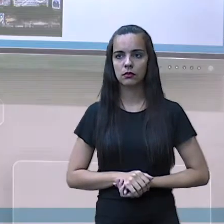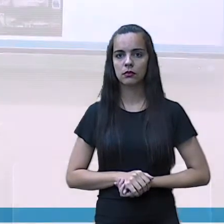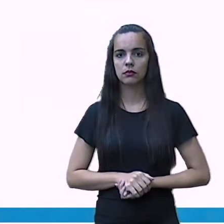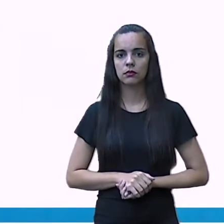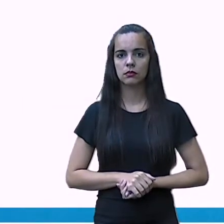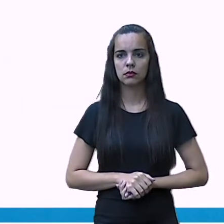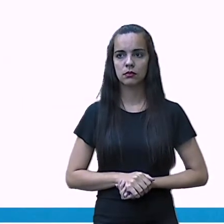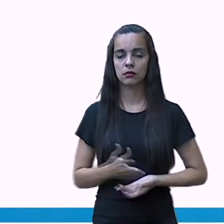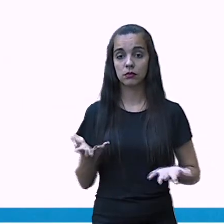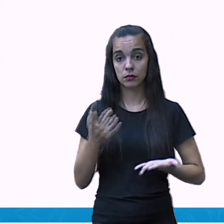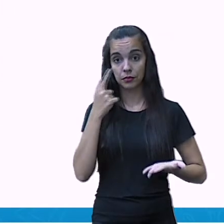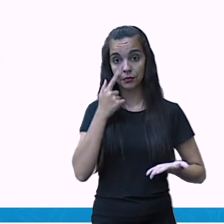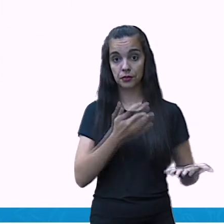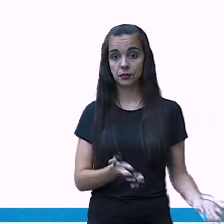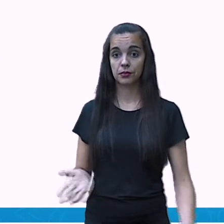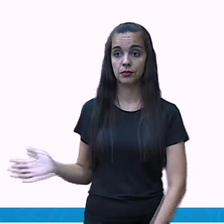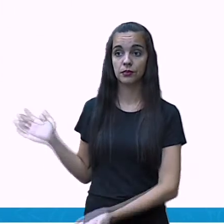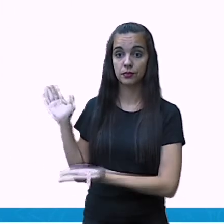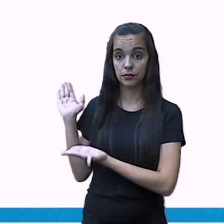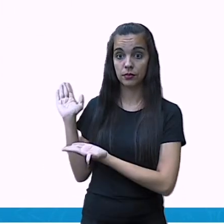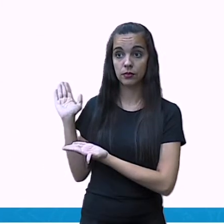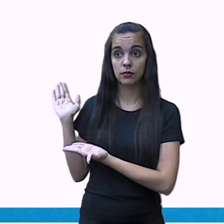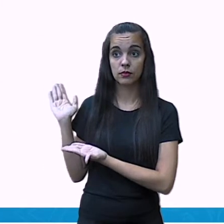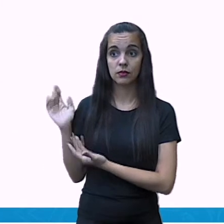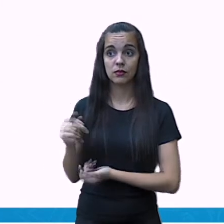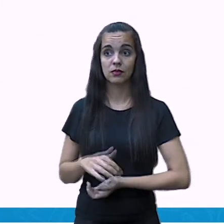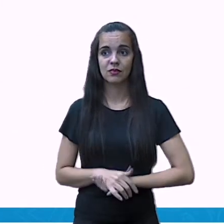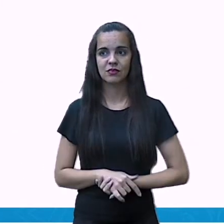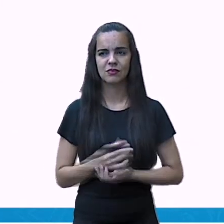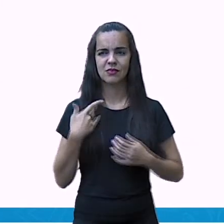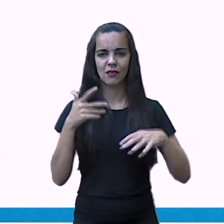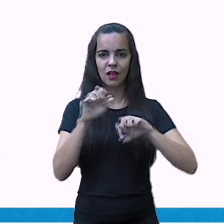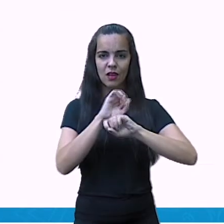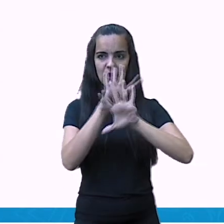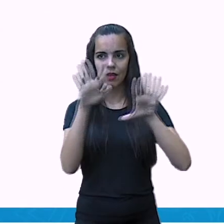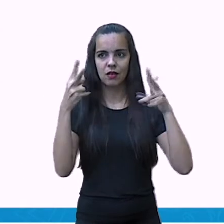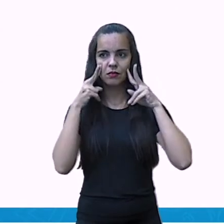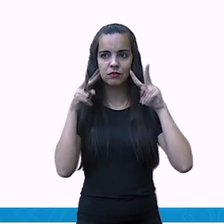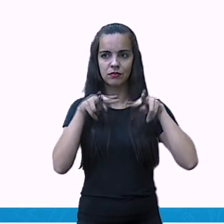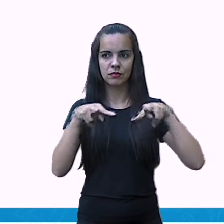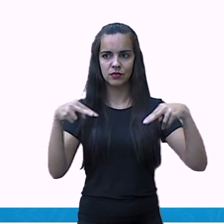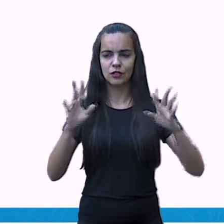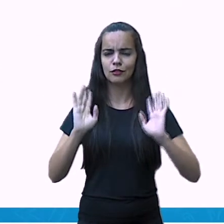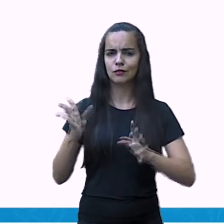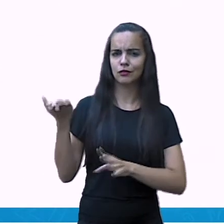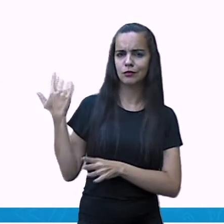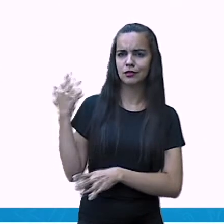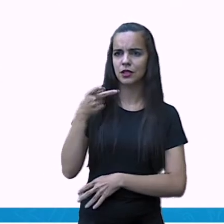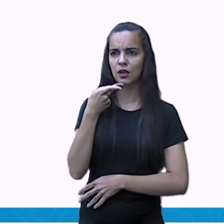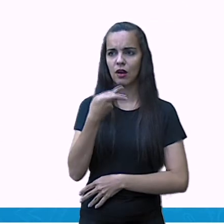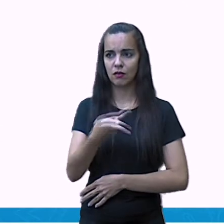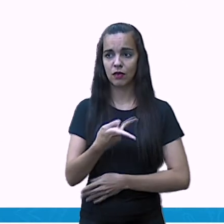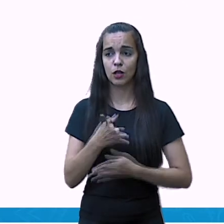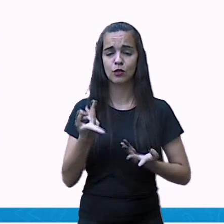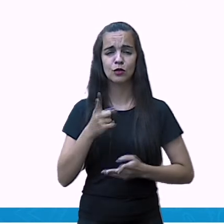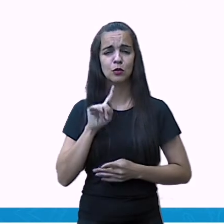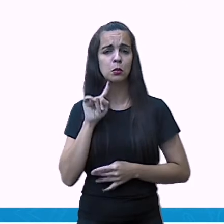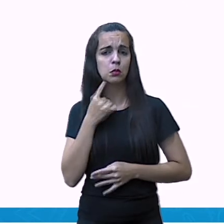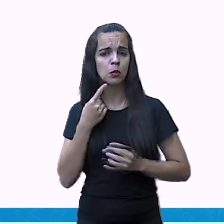E, aí, um exemplo claro do que nós falamos no outro slide, né?